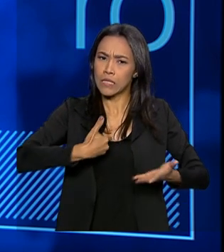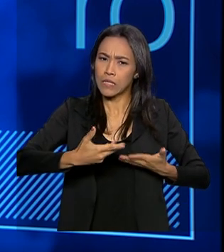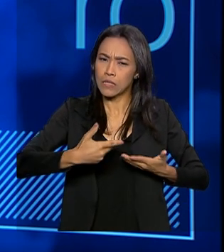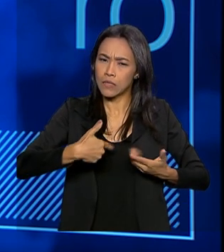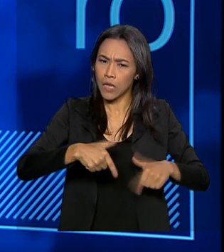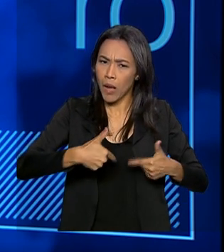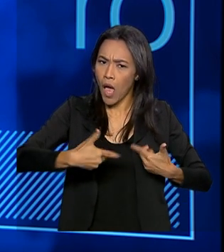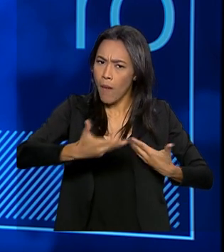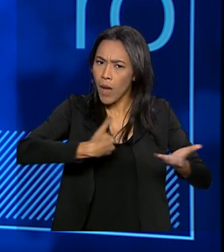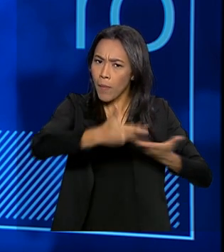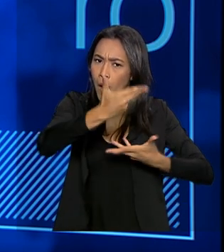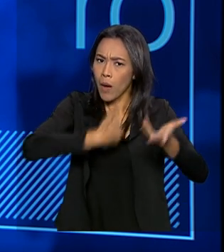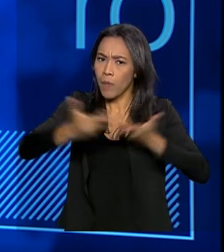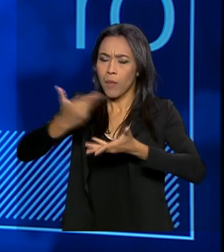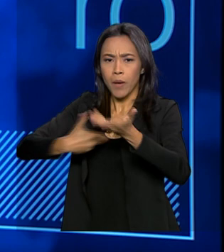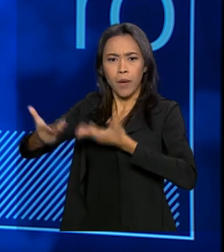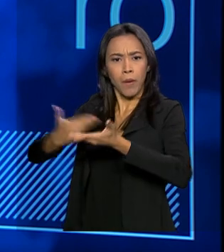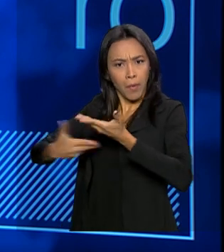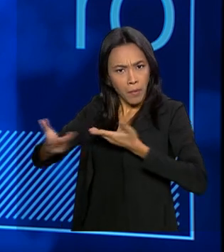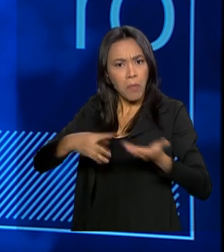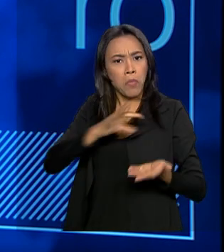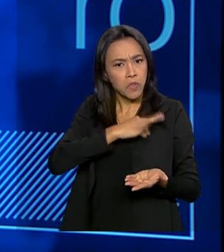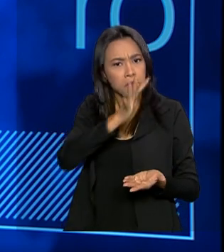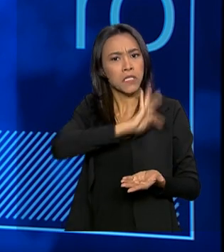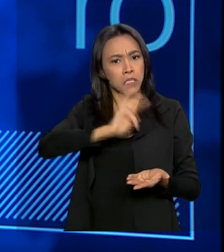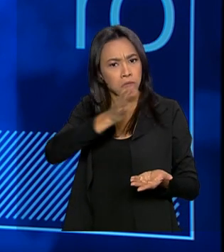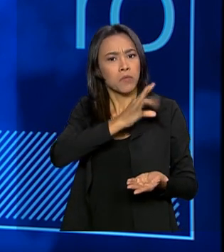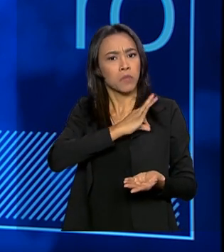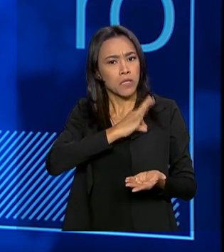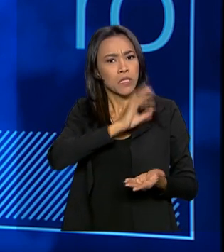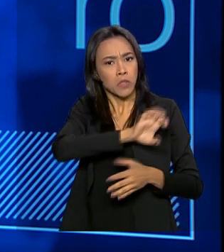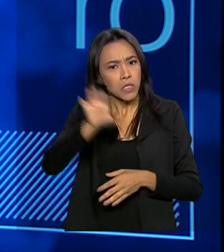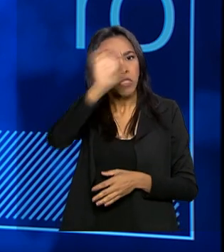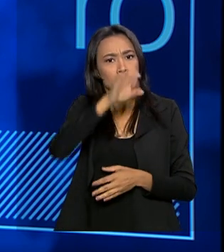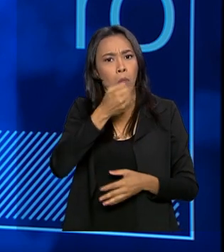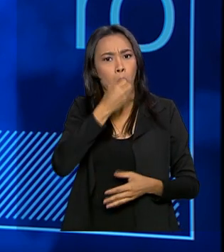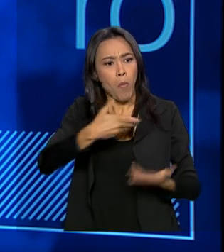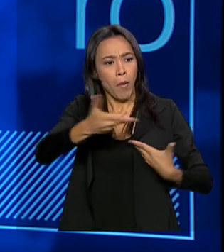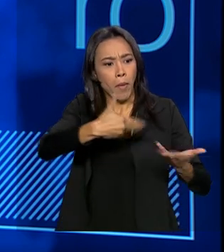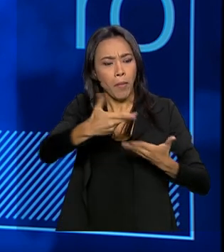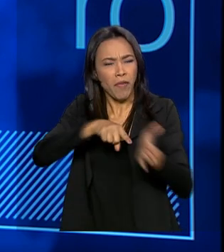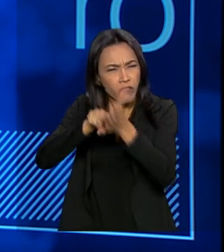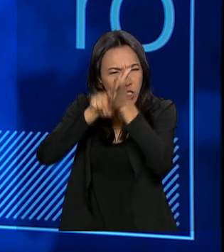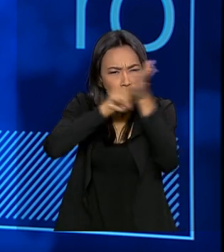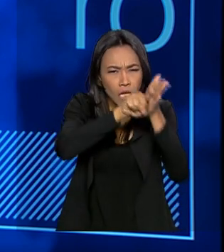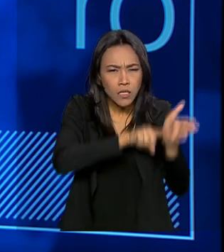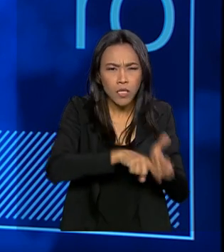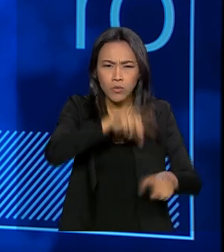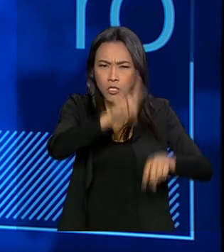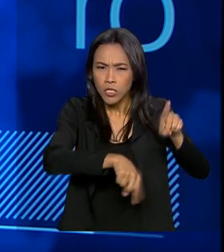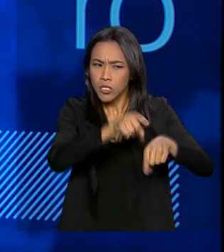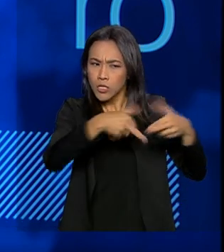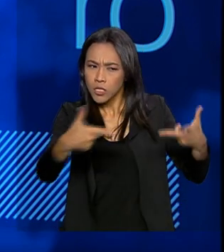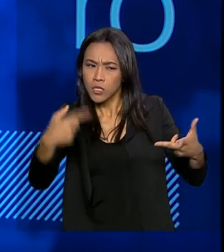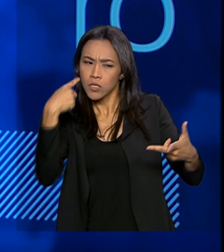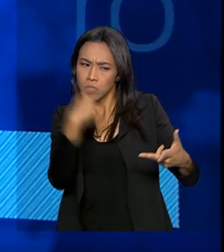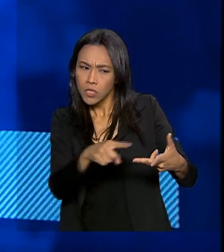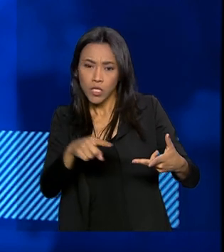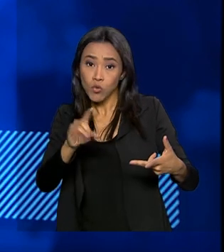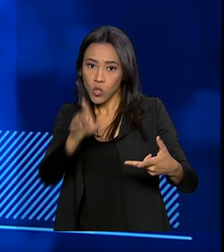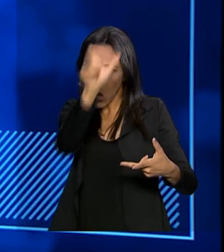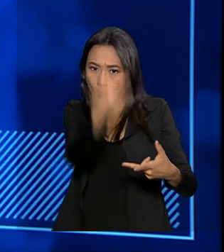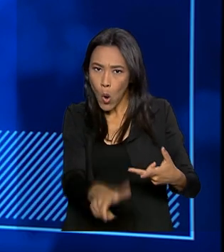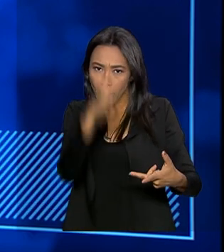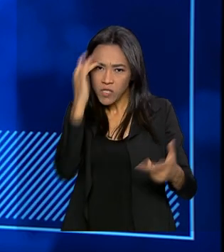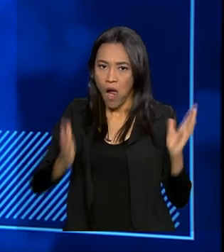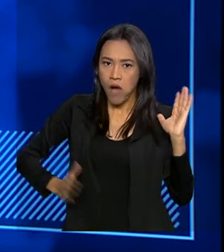a Polícia Federal e Civil estão trabalhando muito na questão da investigação patrimonial. É um foco não só no criminoso,